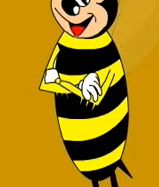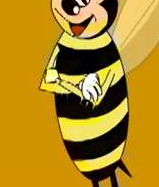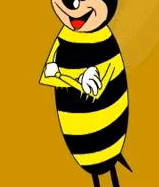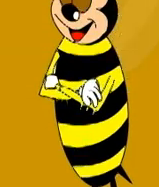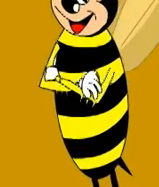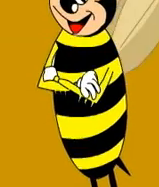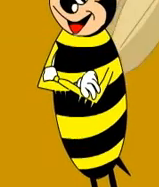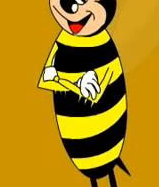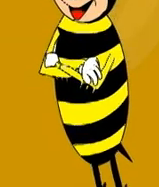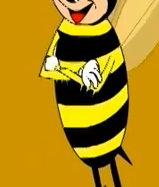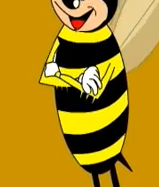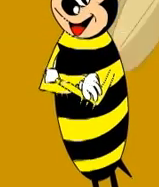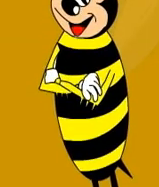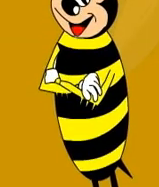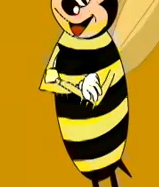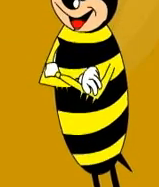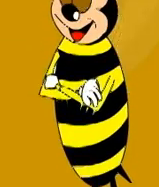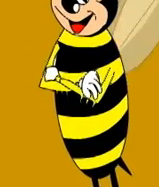Legenda por